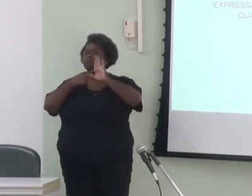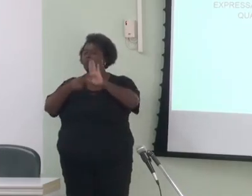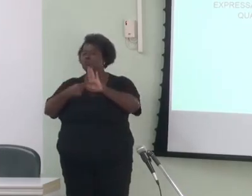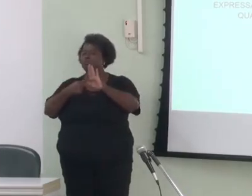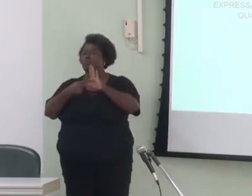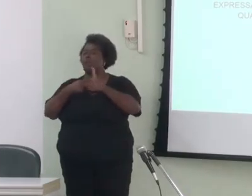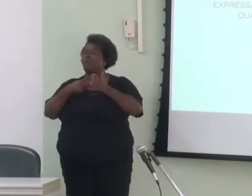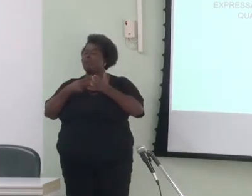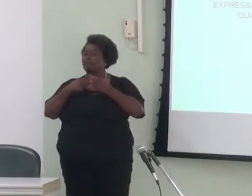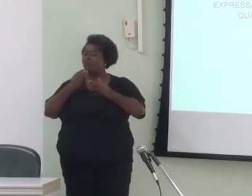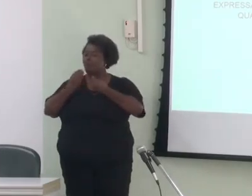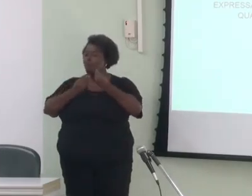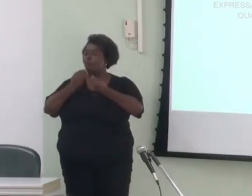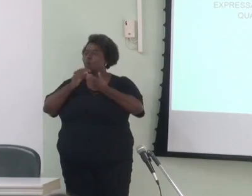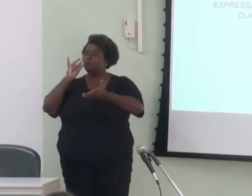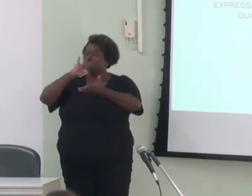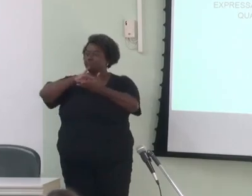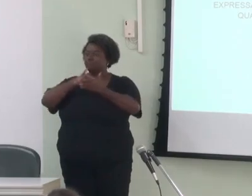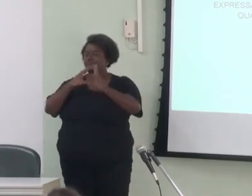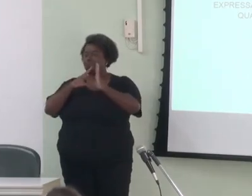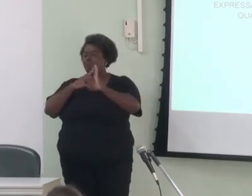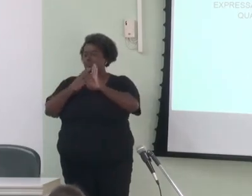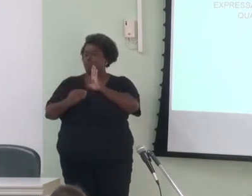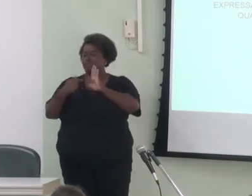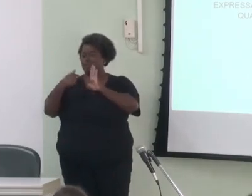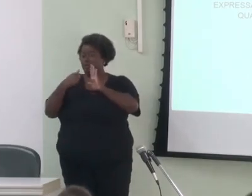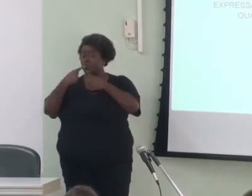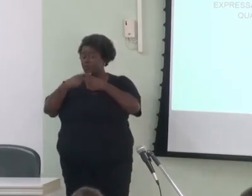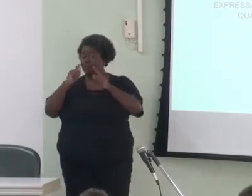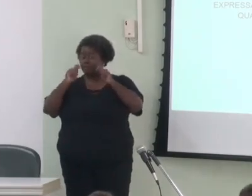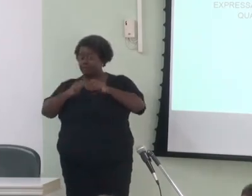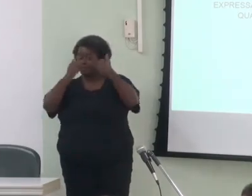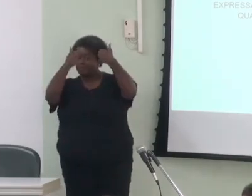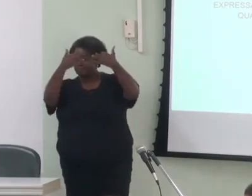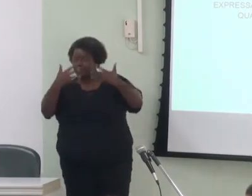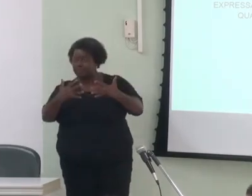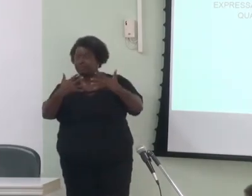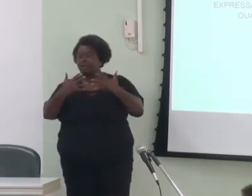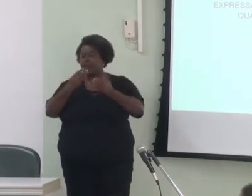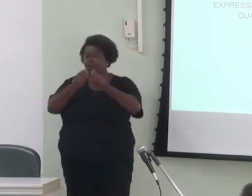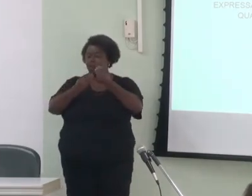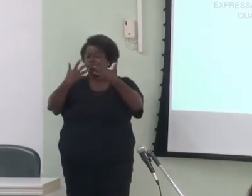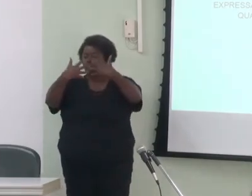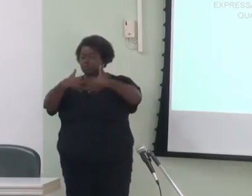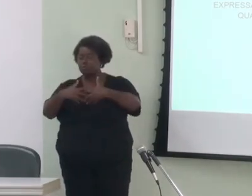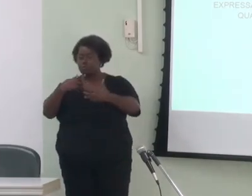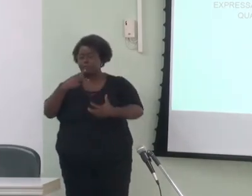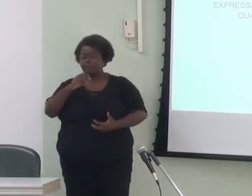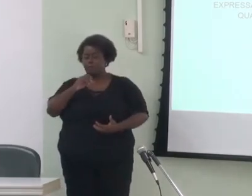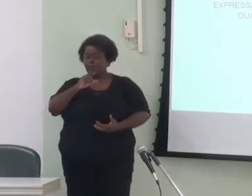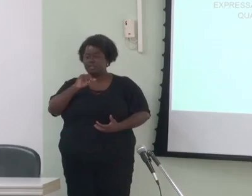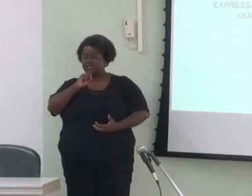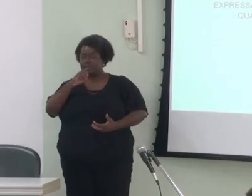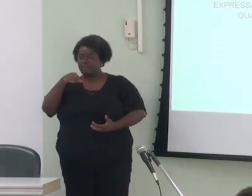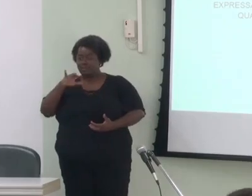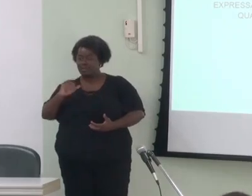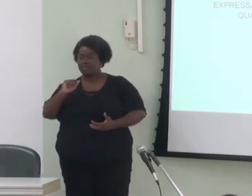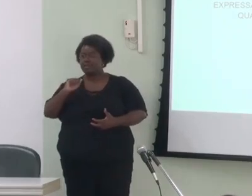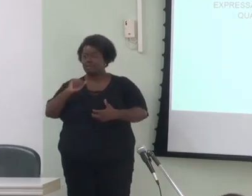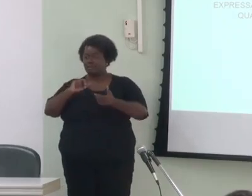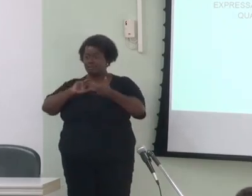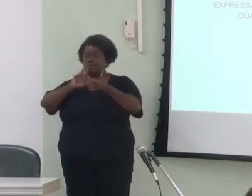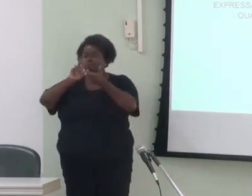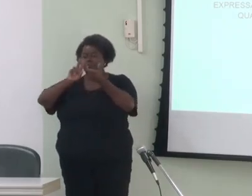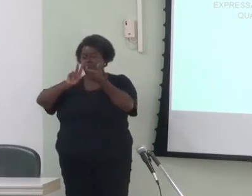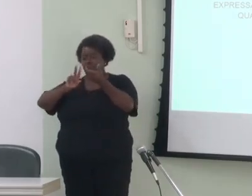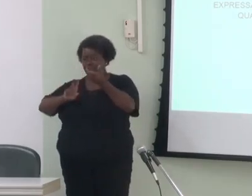eficácia do modelo porque ele dá conta de explicar essas polissemias essas ambiguidades mas